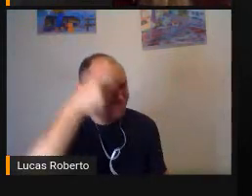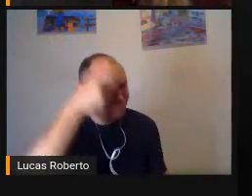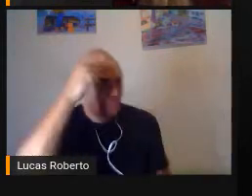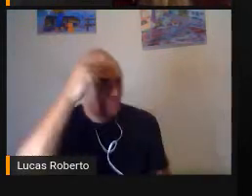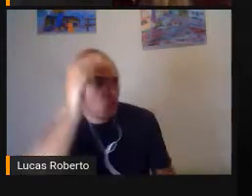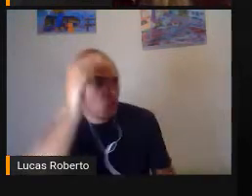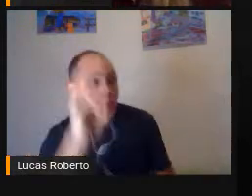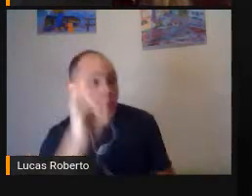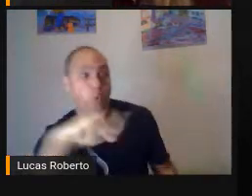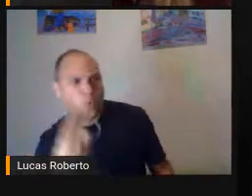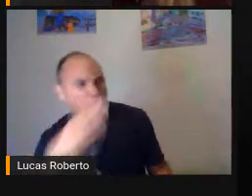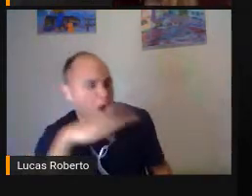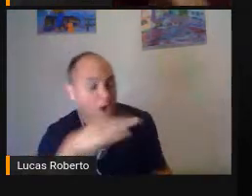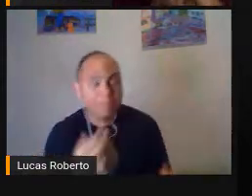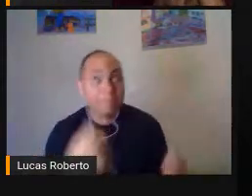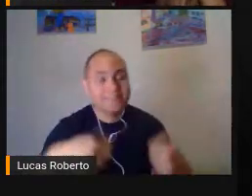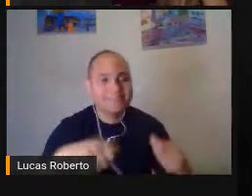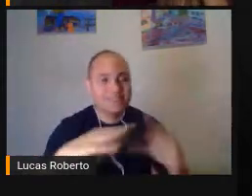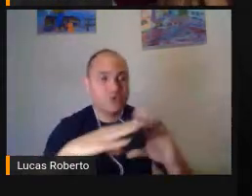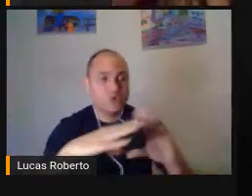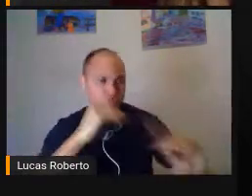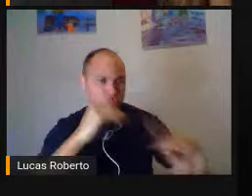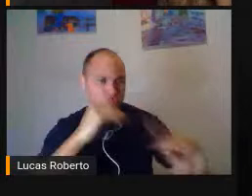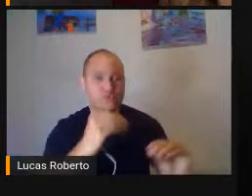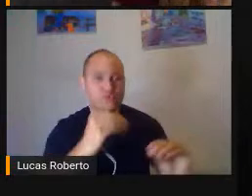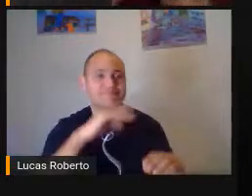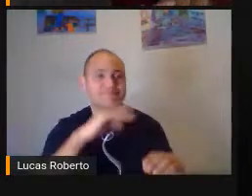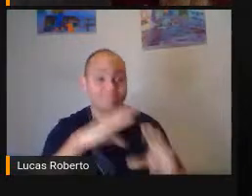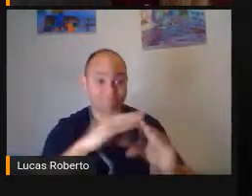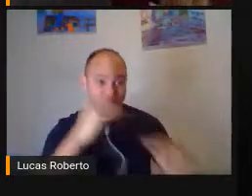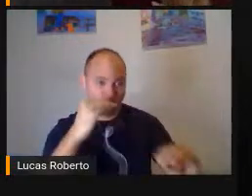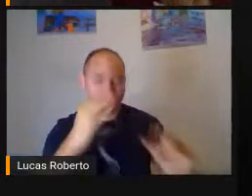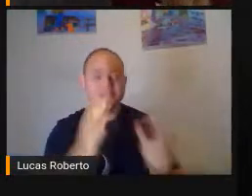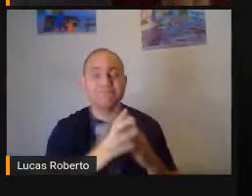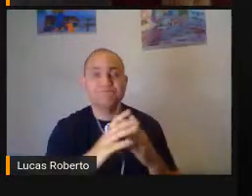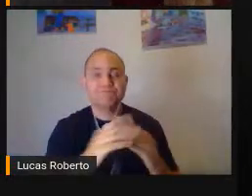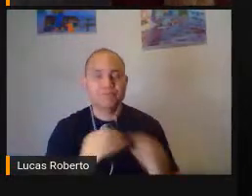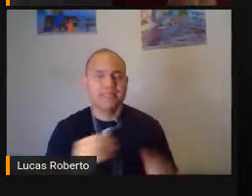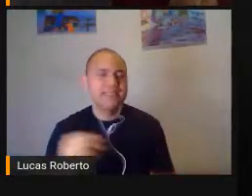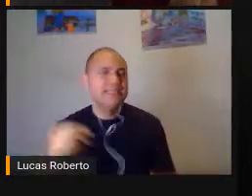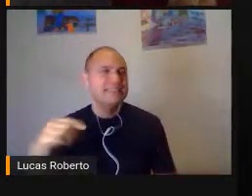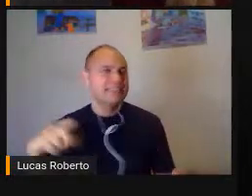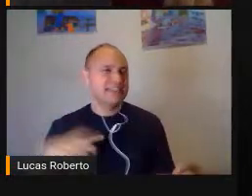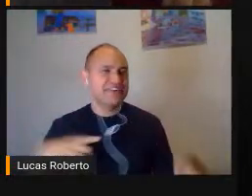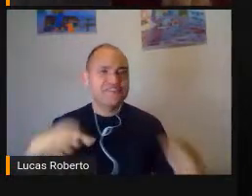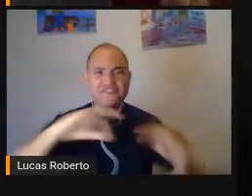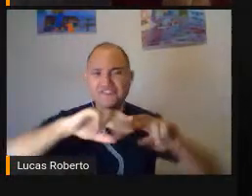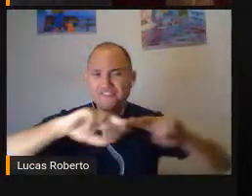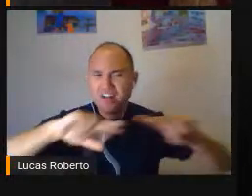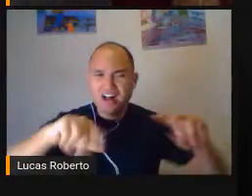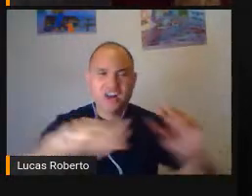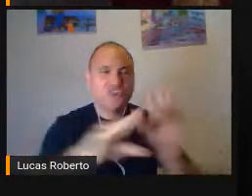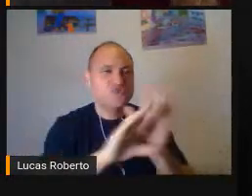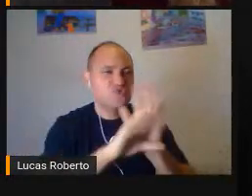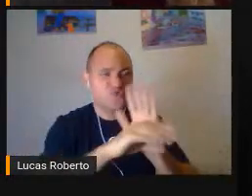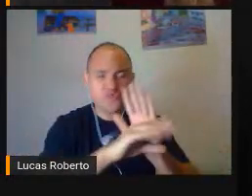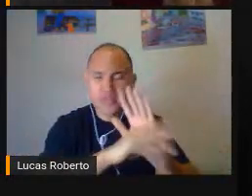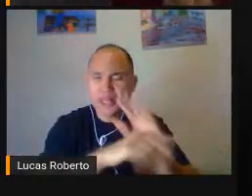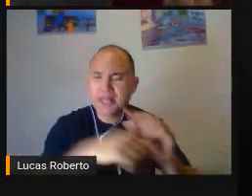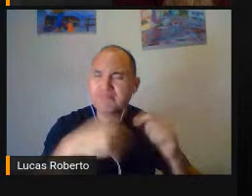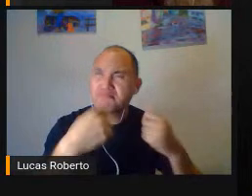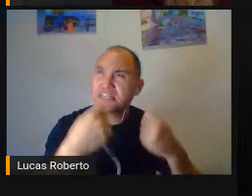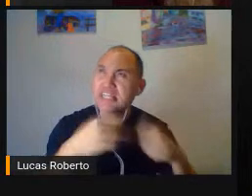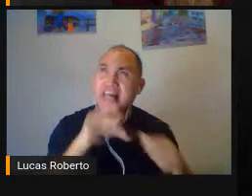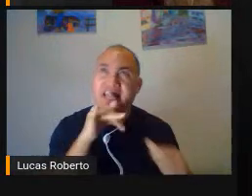curado Com tantos conceitos Que relacionam a deficiência Como algo que precisa de cura Como algo negativo